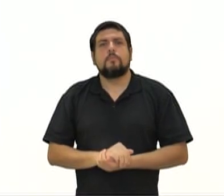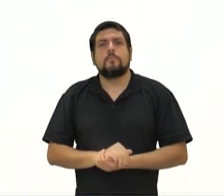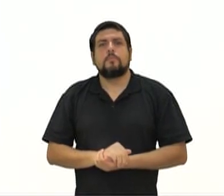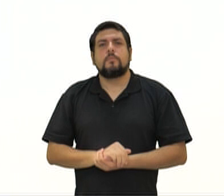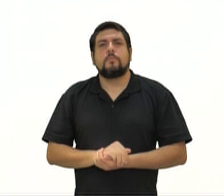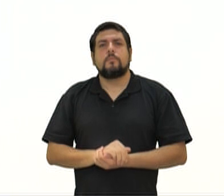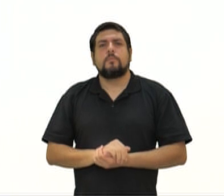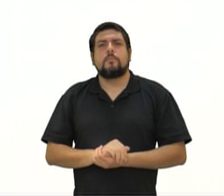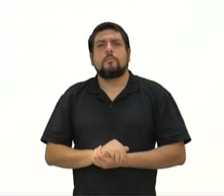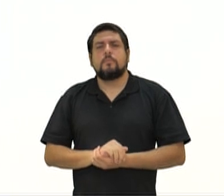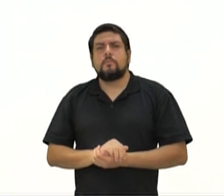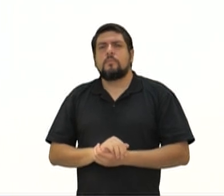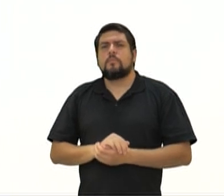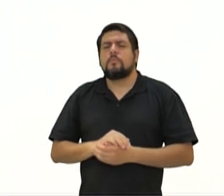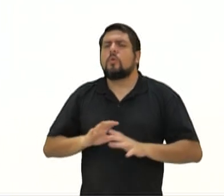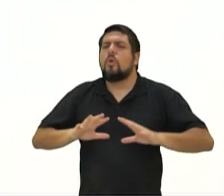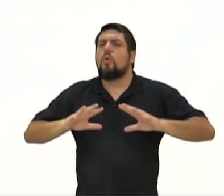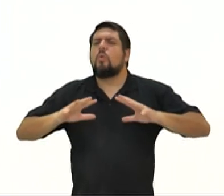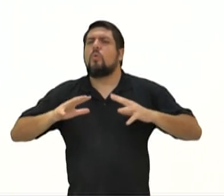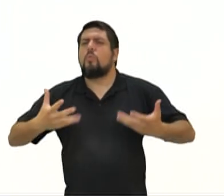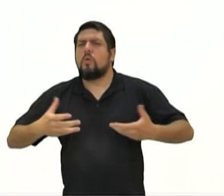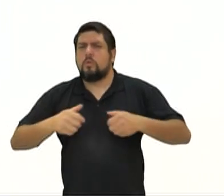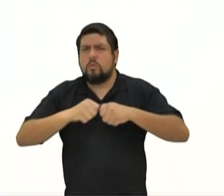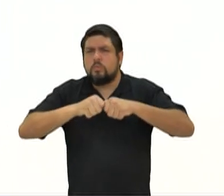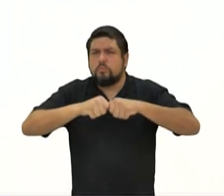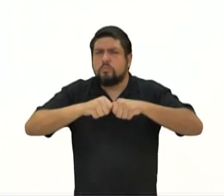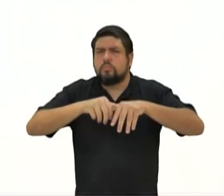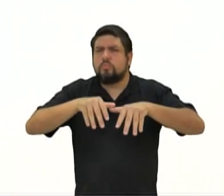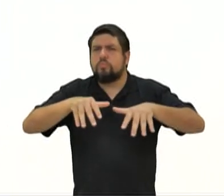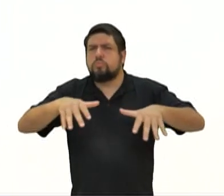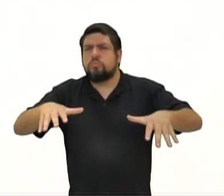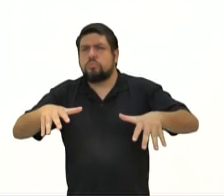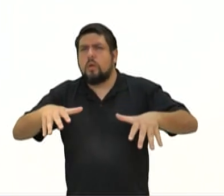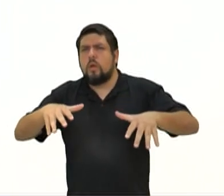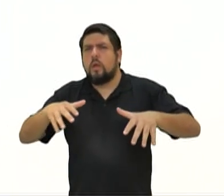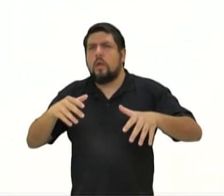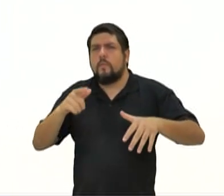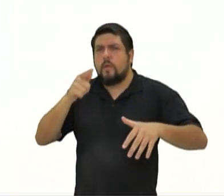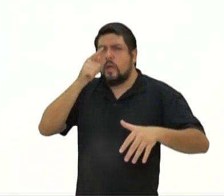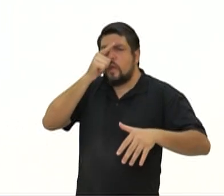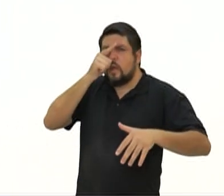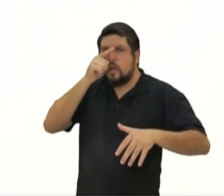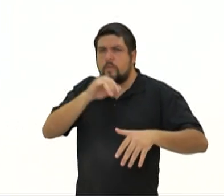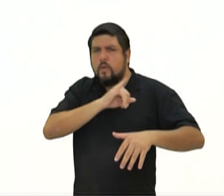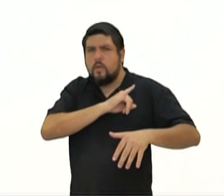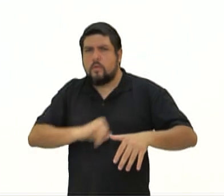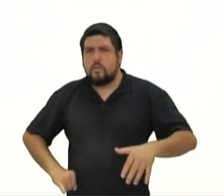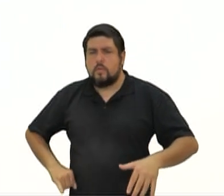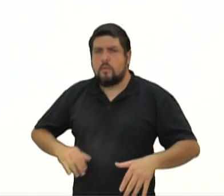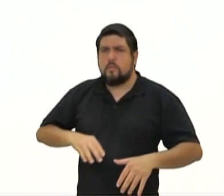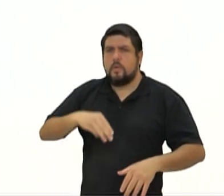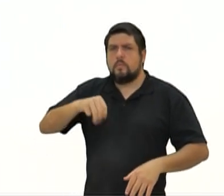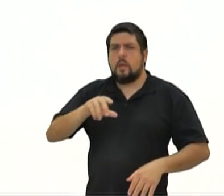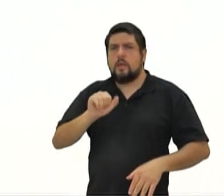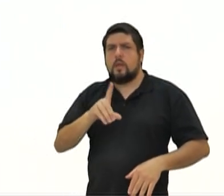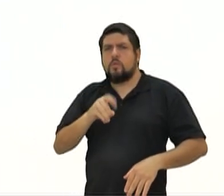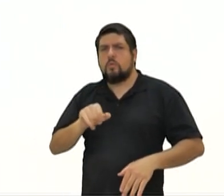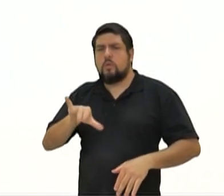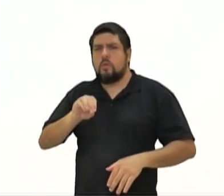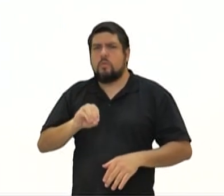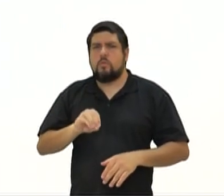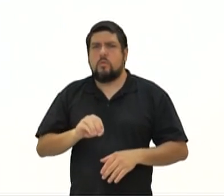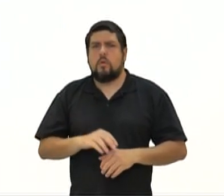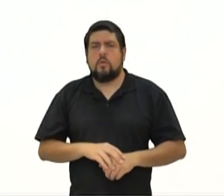de difusão, propagação da cultura grega nos domínios do Império Macedônico? Ah, está fácil. B, A, período